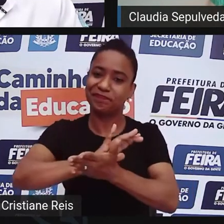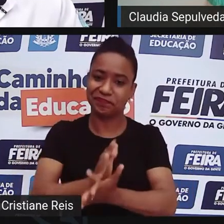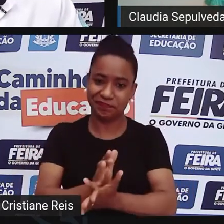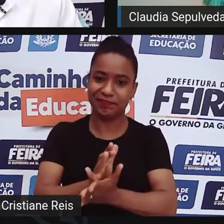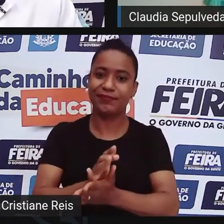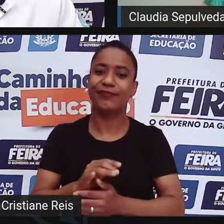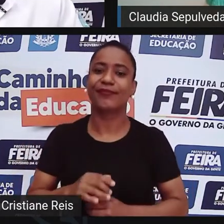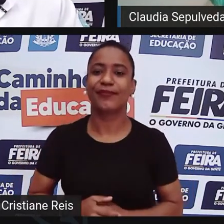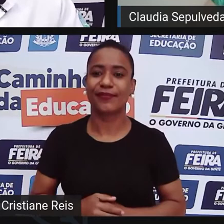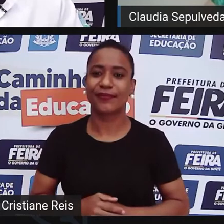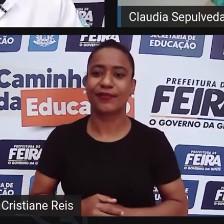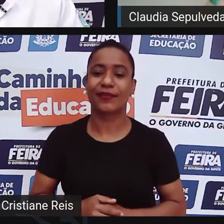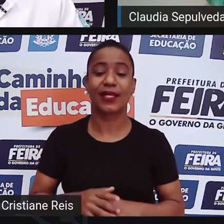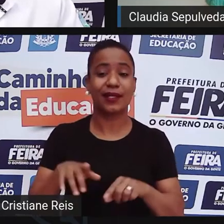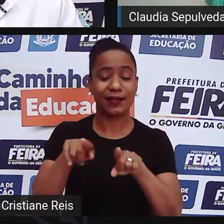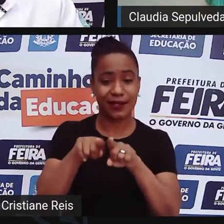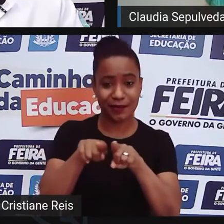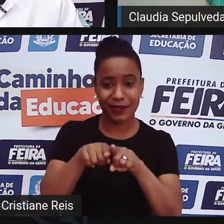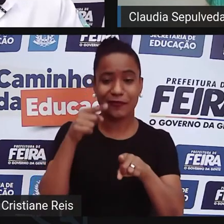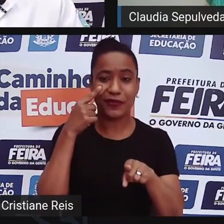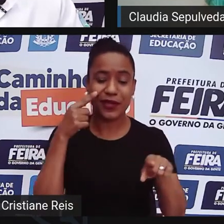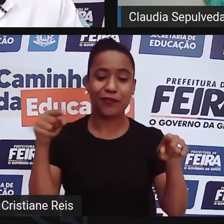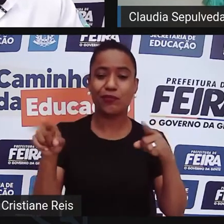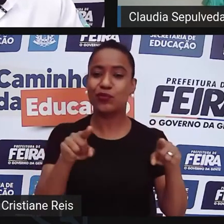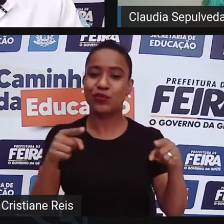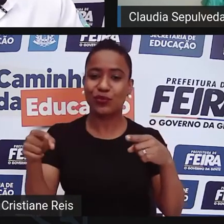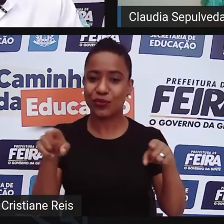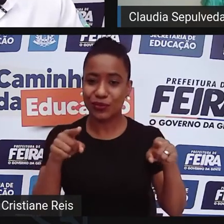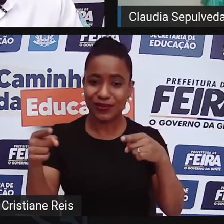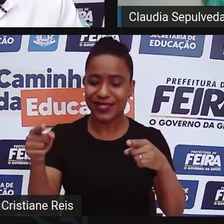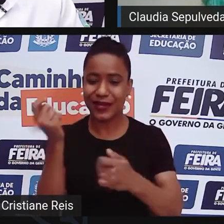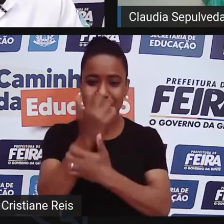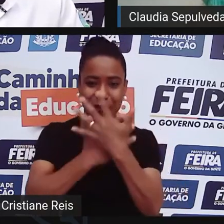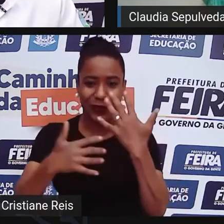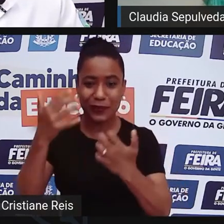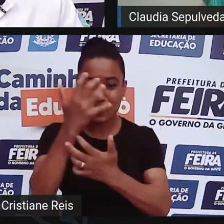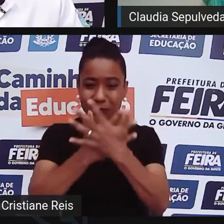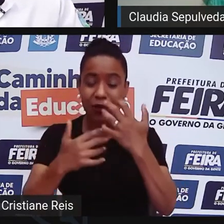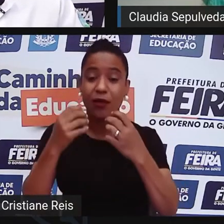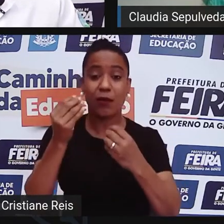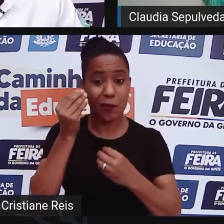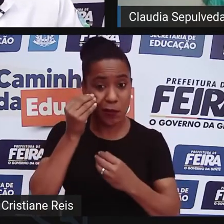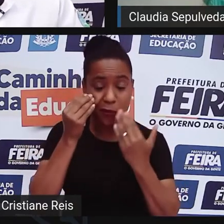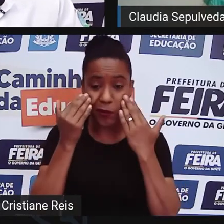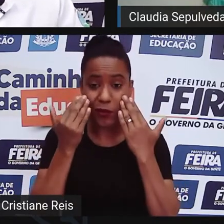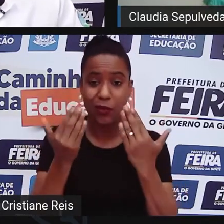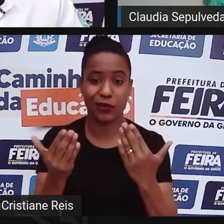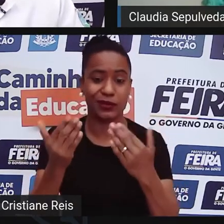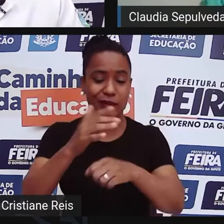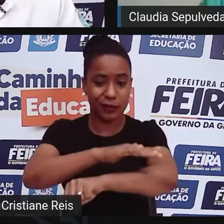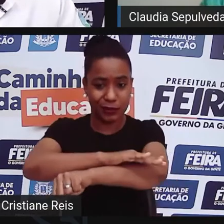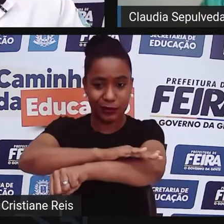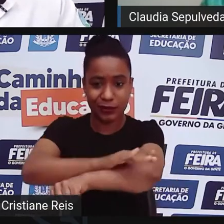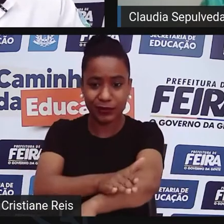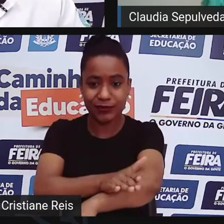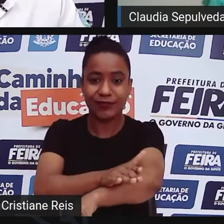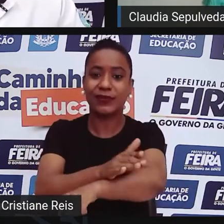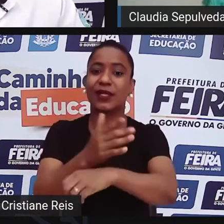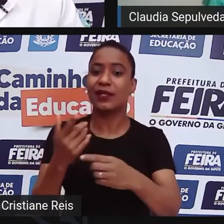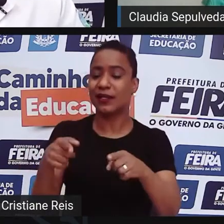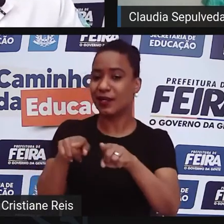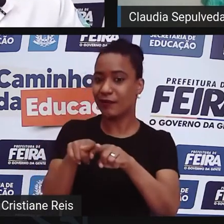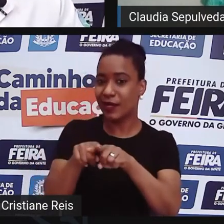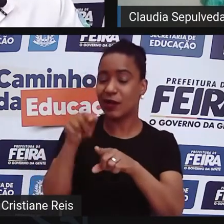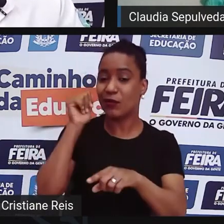hoje uma série de músicas que reificam o racismo, por exemplo, a sexualização da mulher